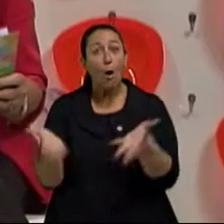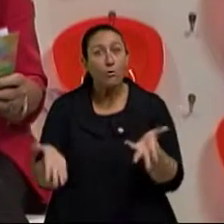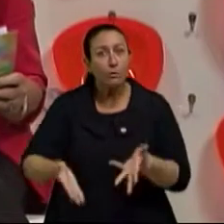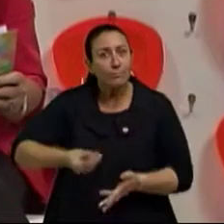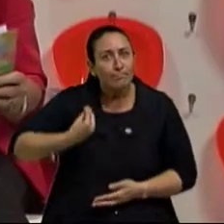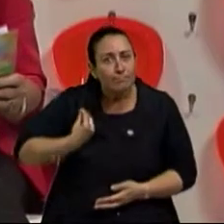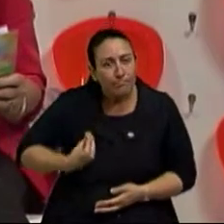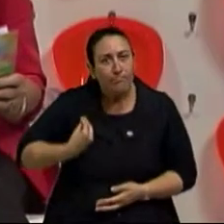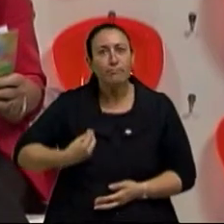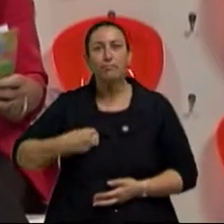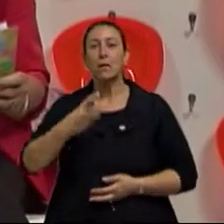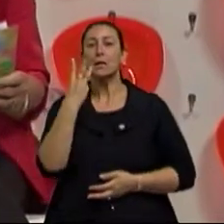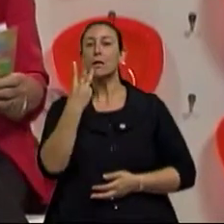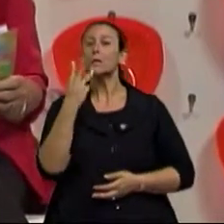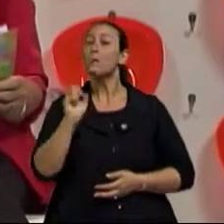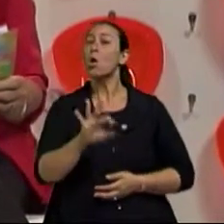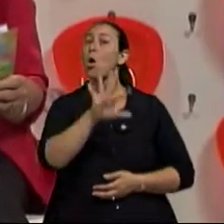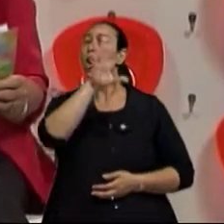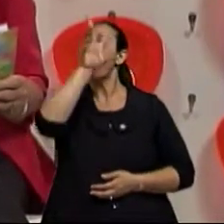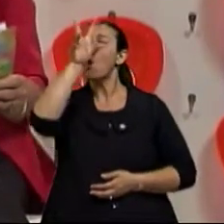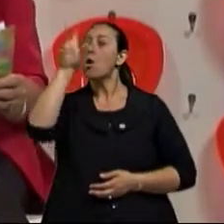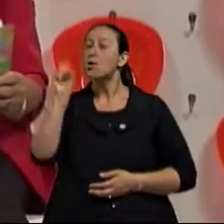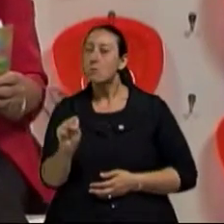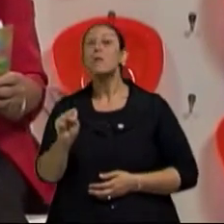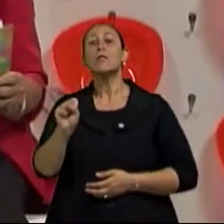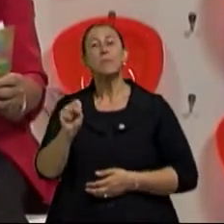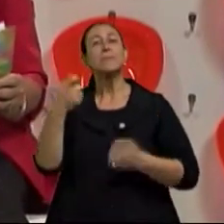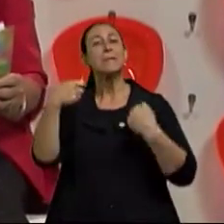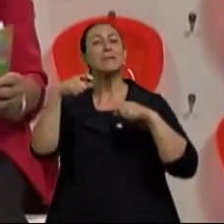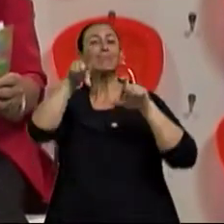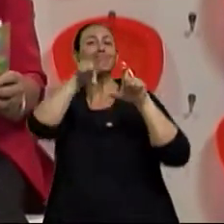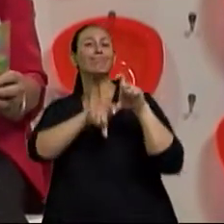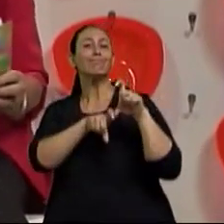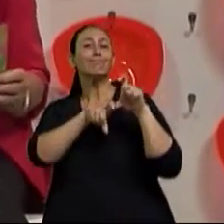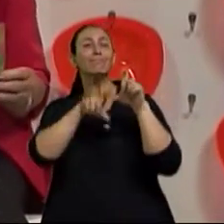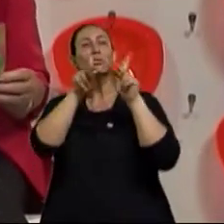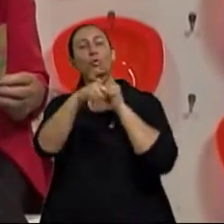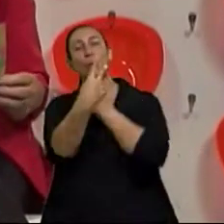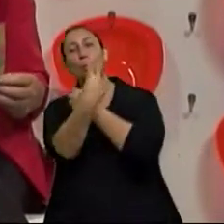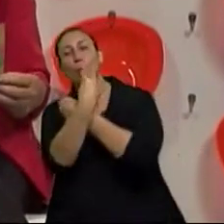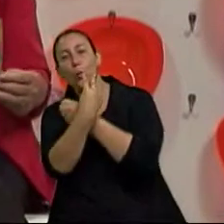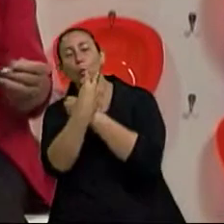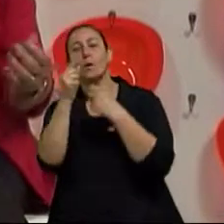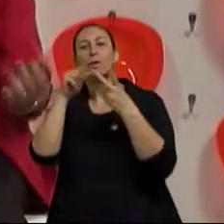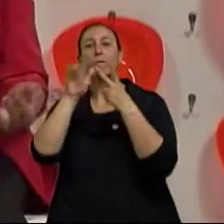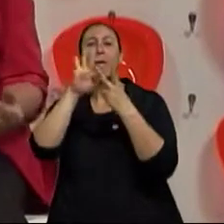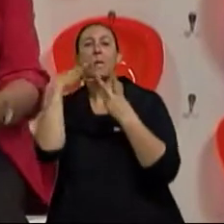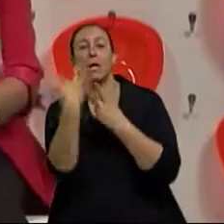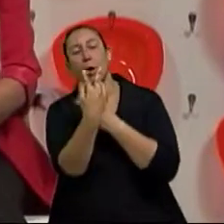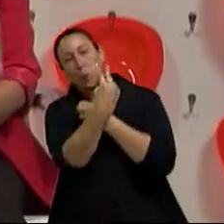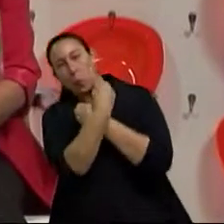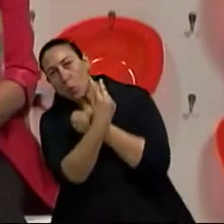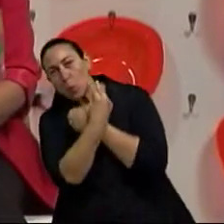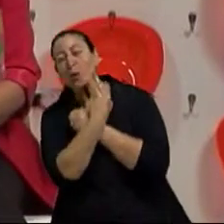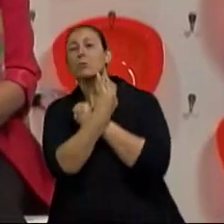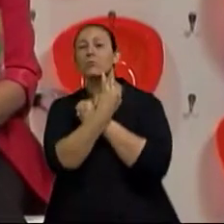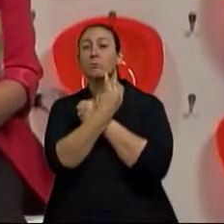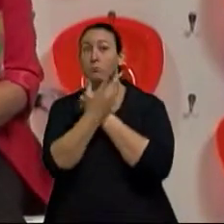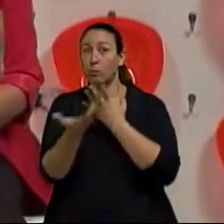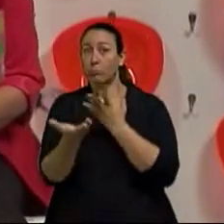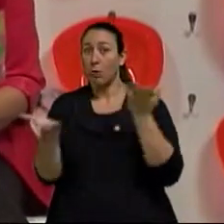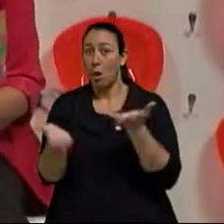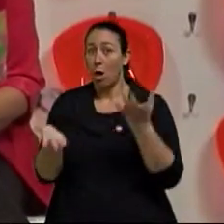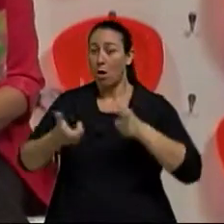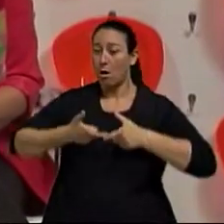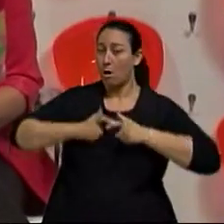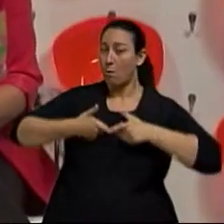milhões de idosos que dependem de algum familiar ou cuidador. No futuro, com o aumento da população idosa,